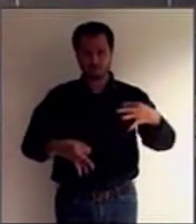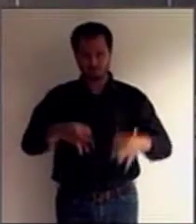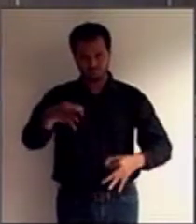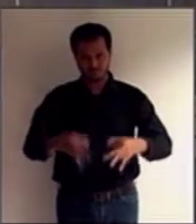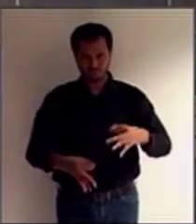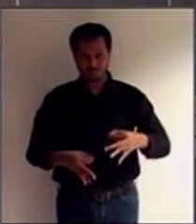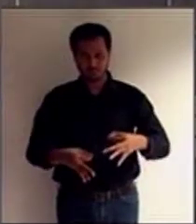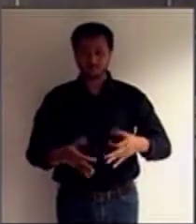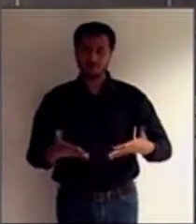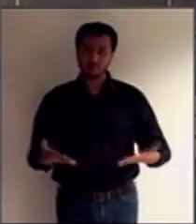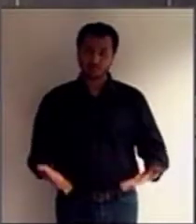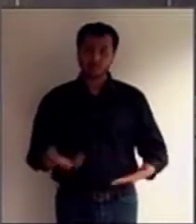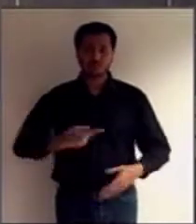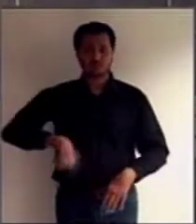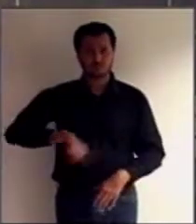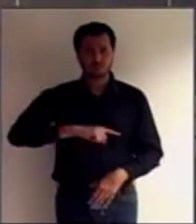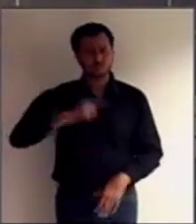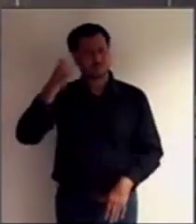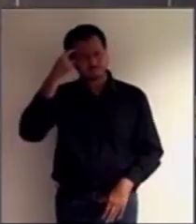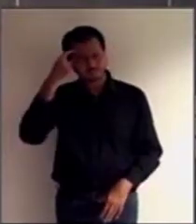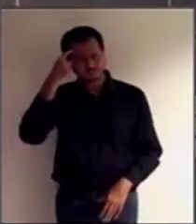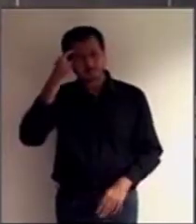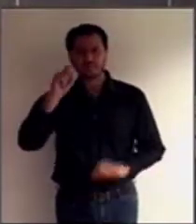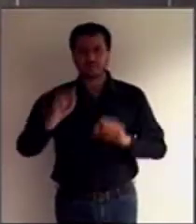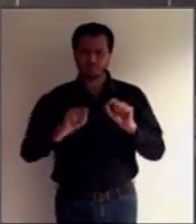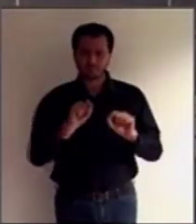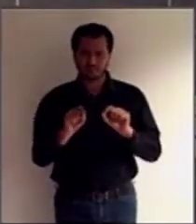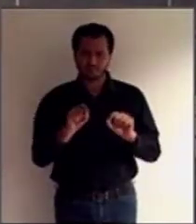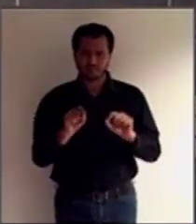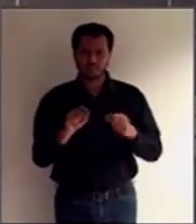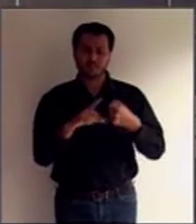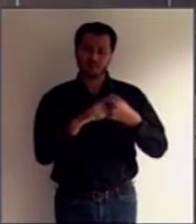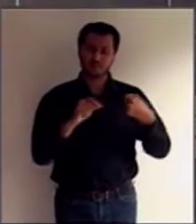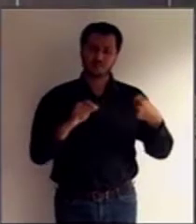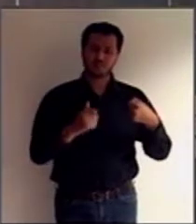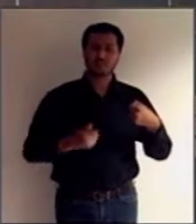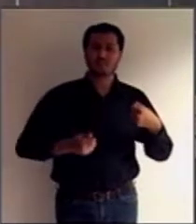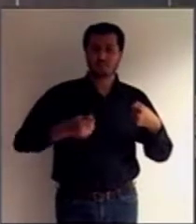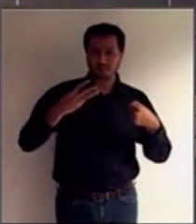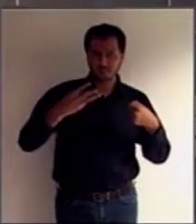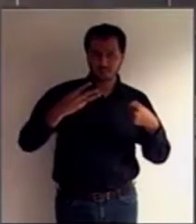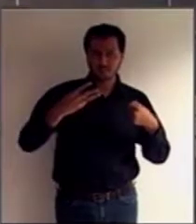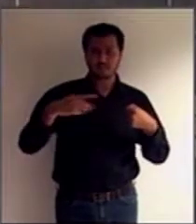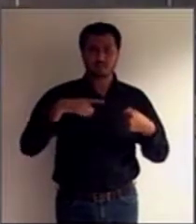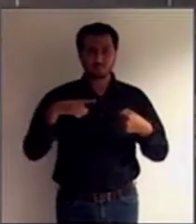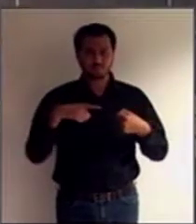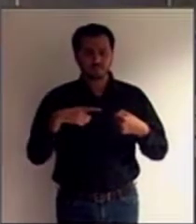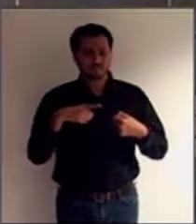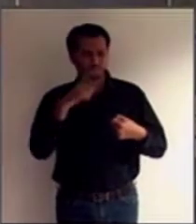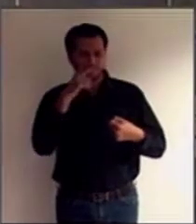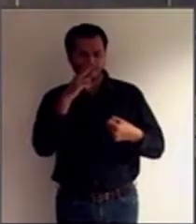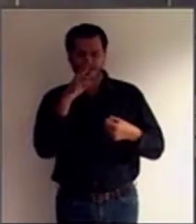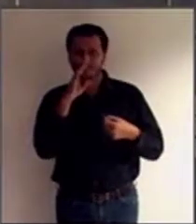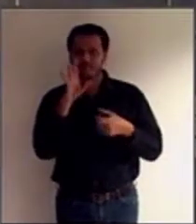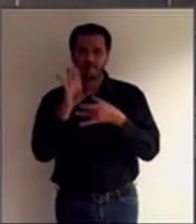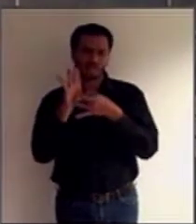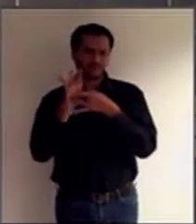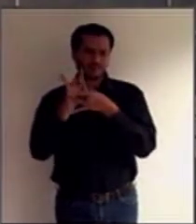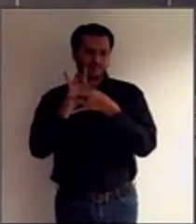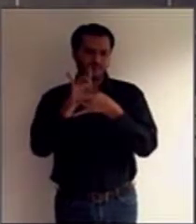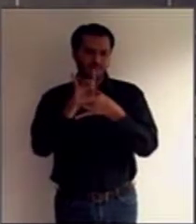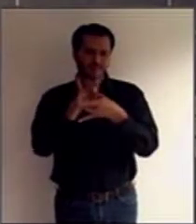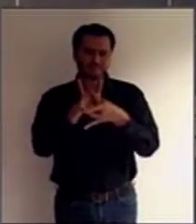Então, consideramos que com este artigo 13 há um fechamento próprio